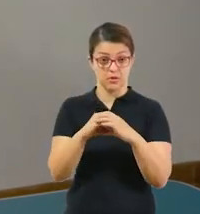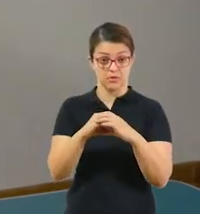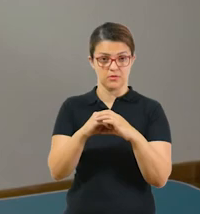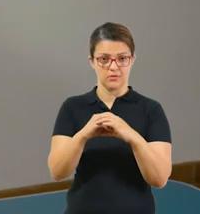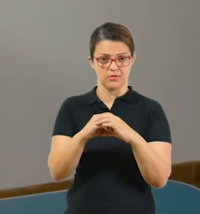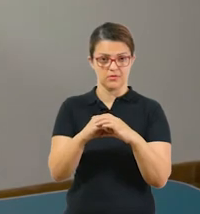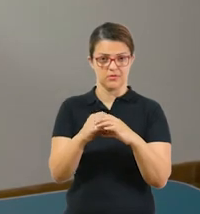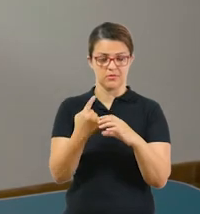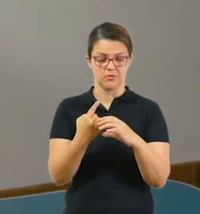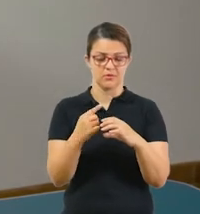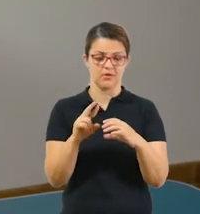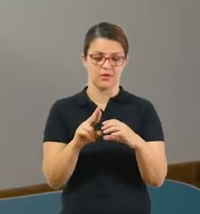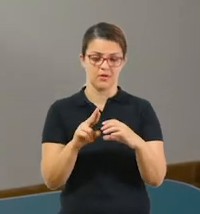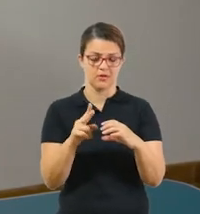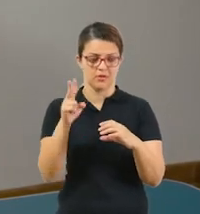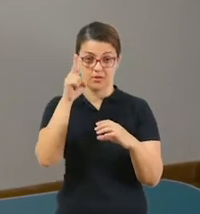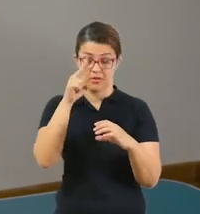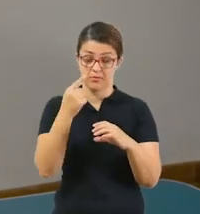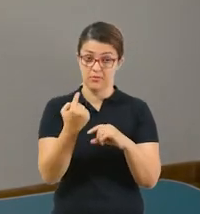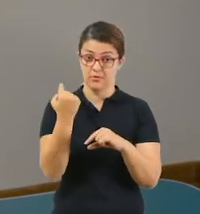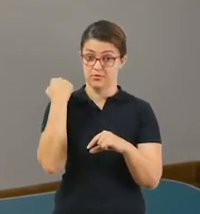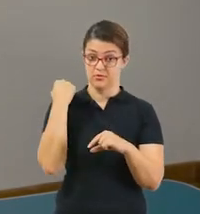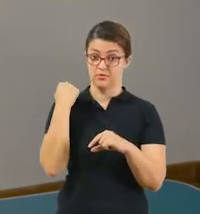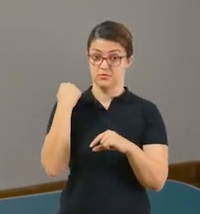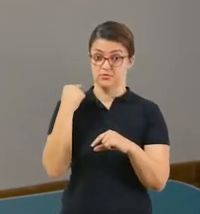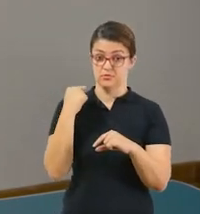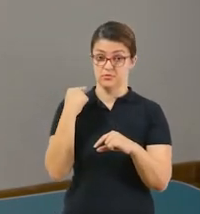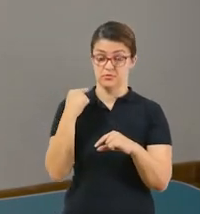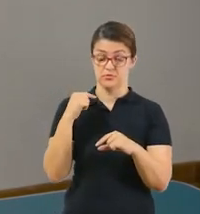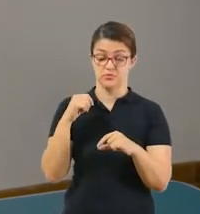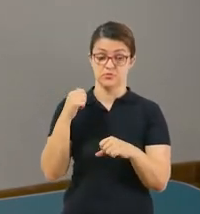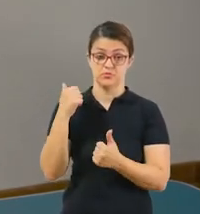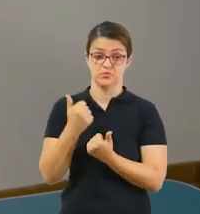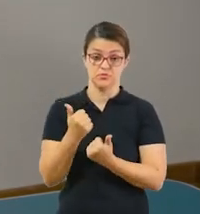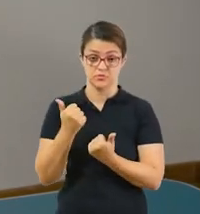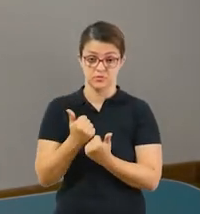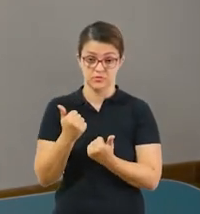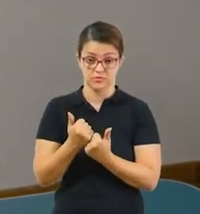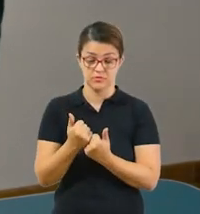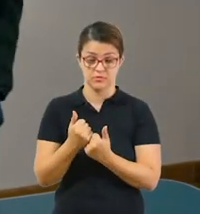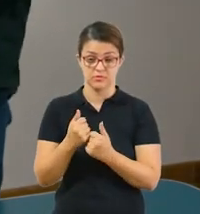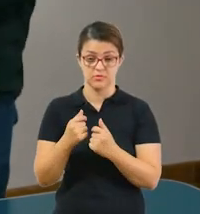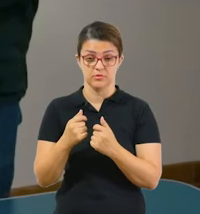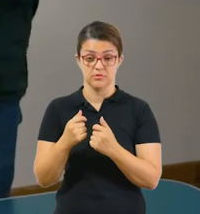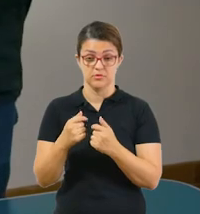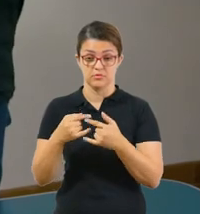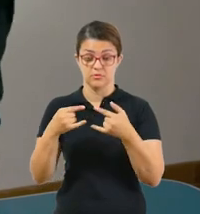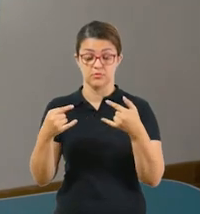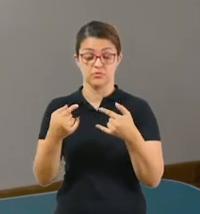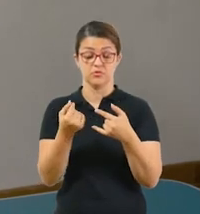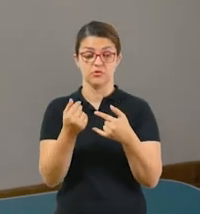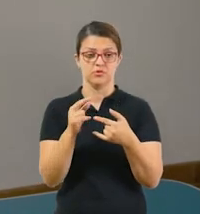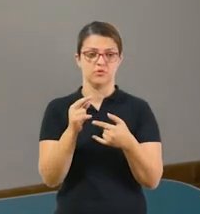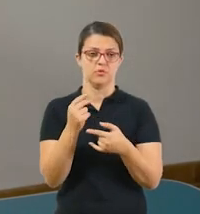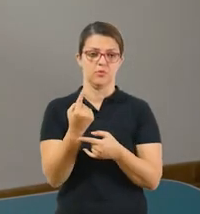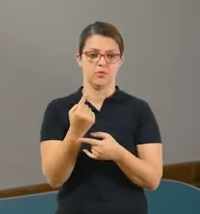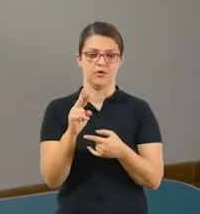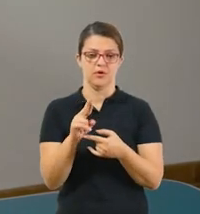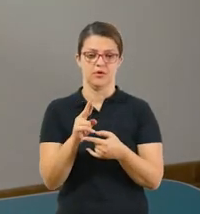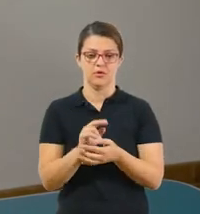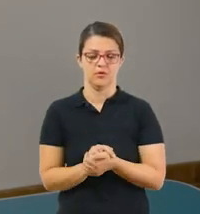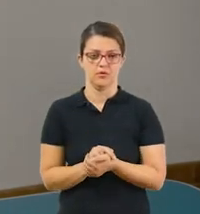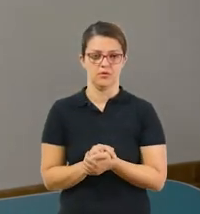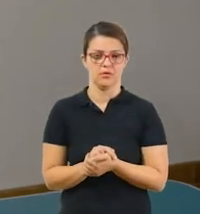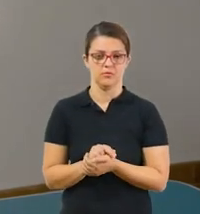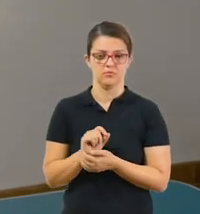conversão do dinheiro de um real, você lembre na moeda de um real, ok? Atenção, galerinha. E aí, na sequência,